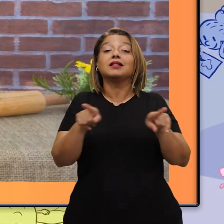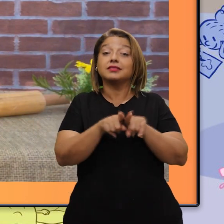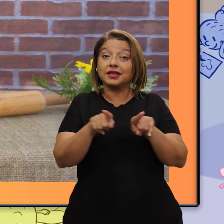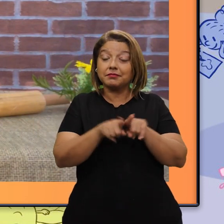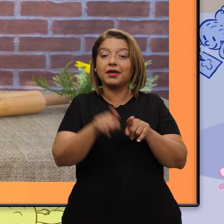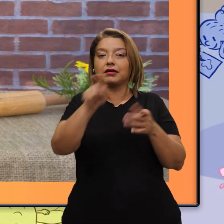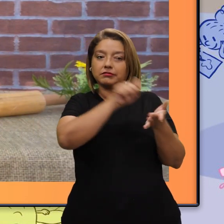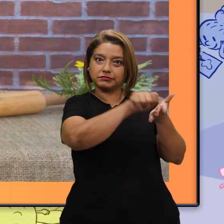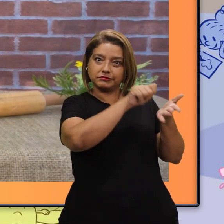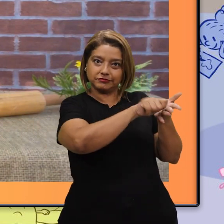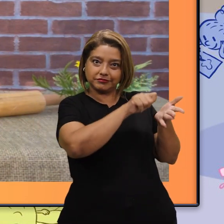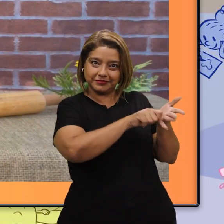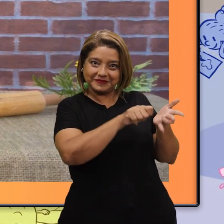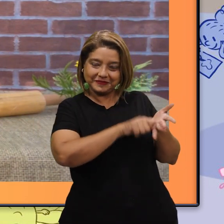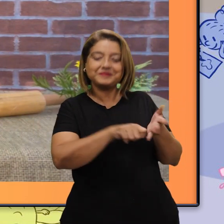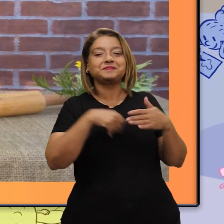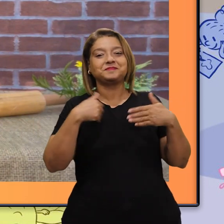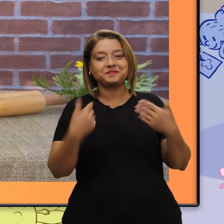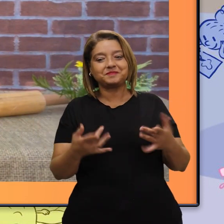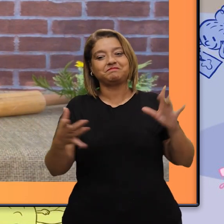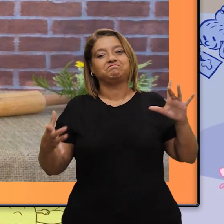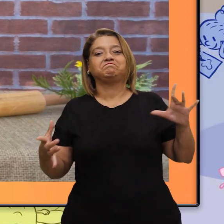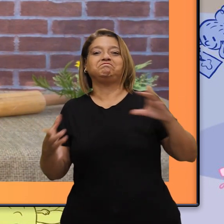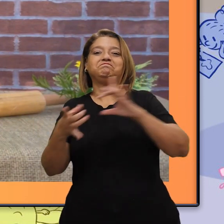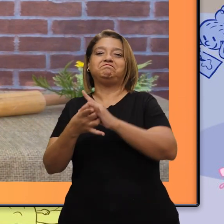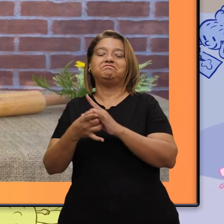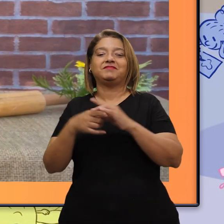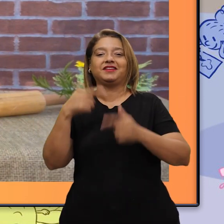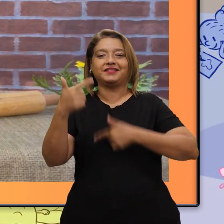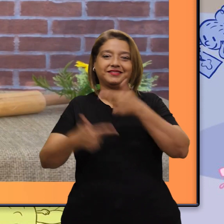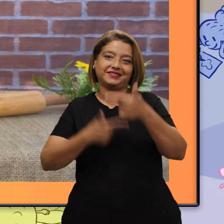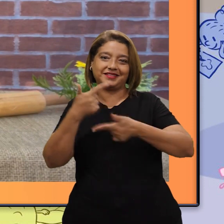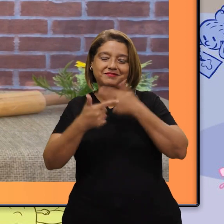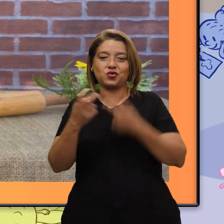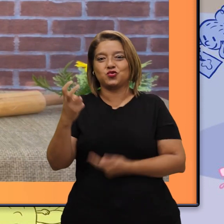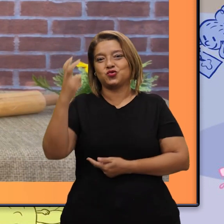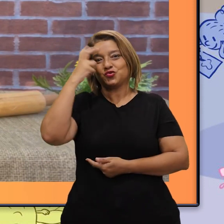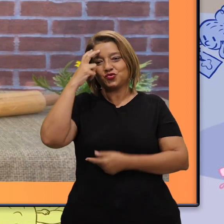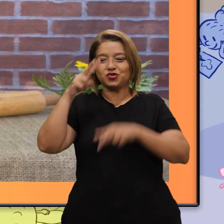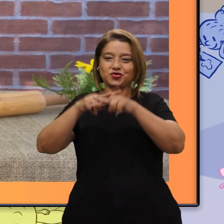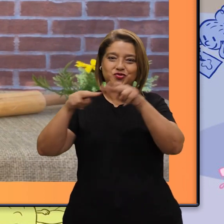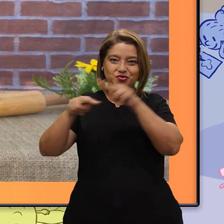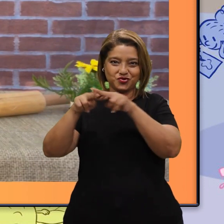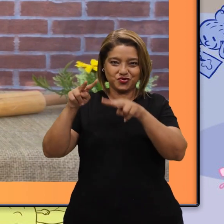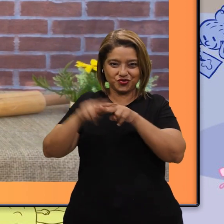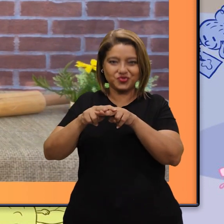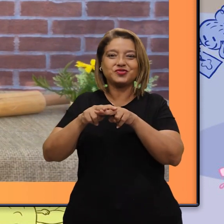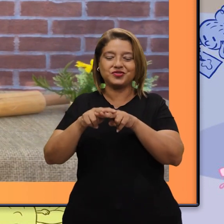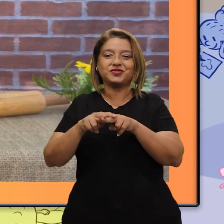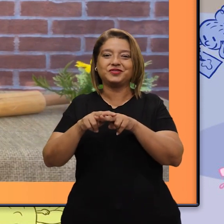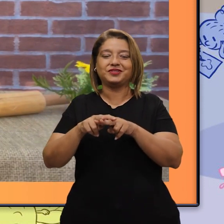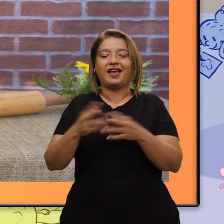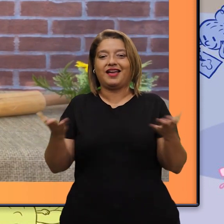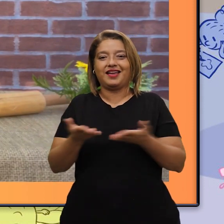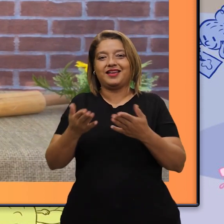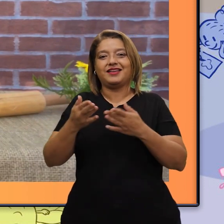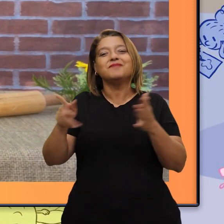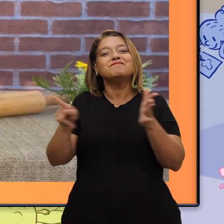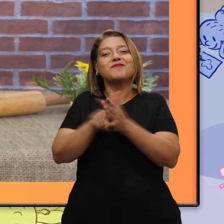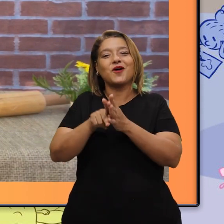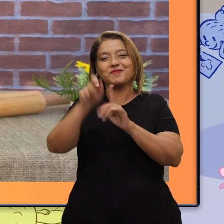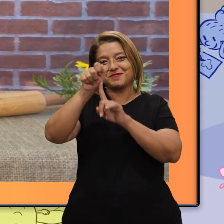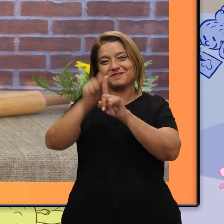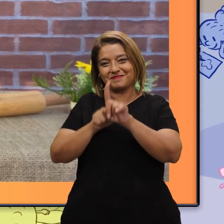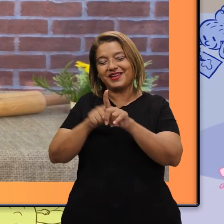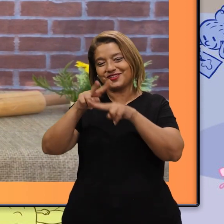crianças, bem como com a escrita e aliado ao trabalho com a cultura junina, né?